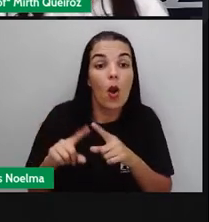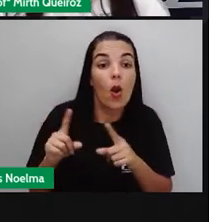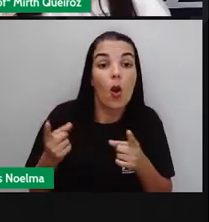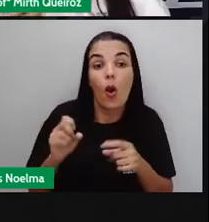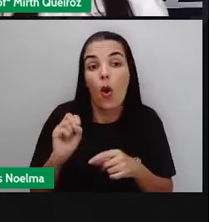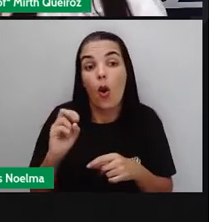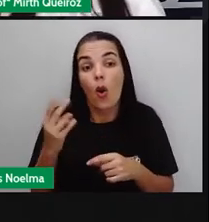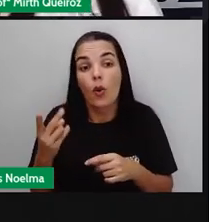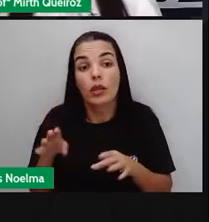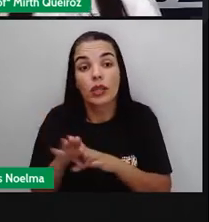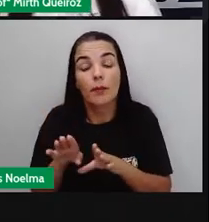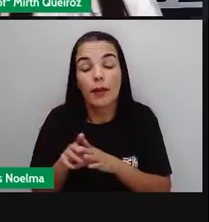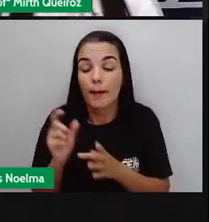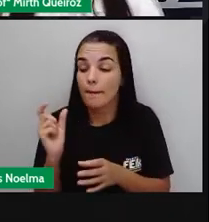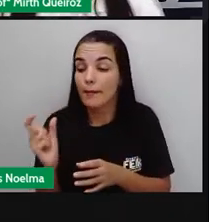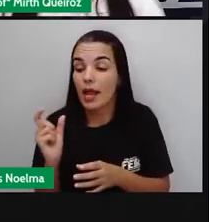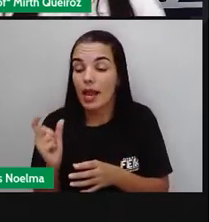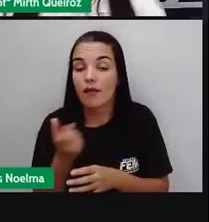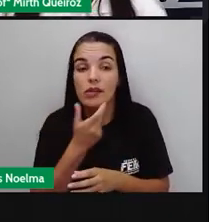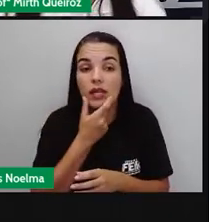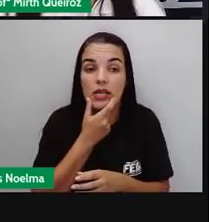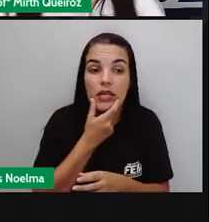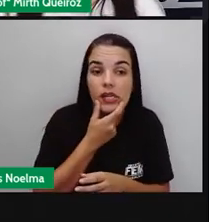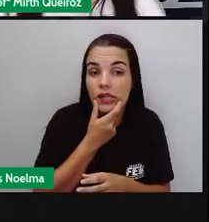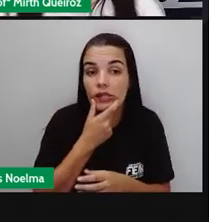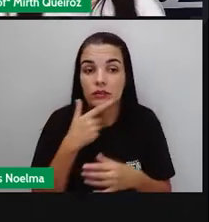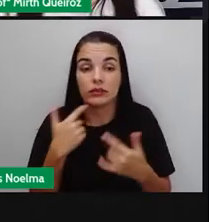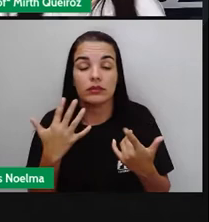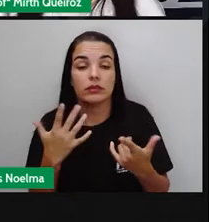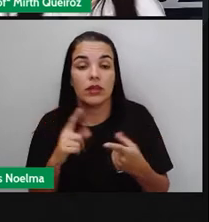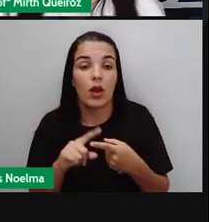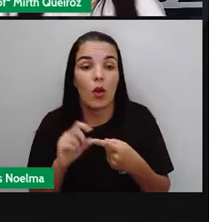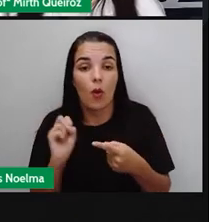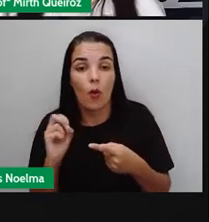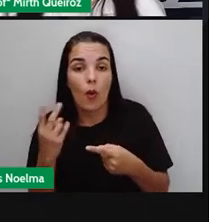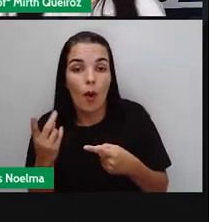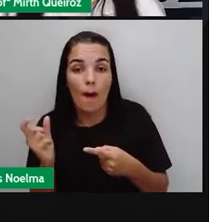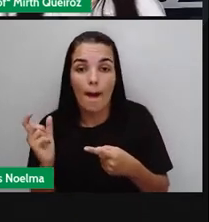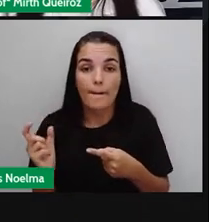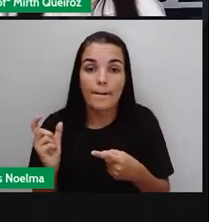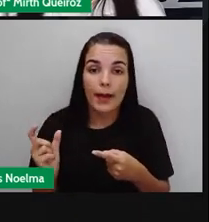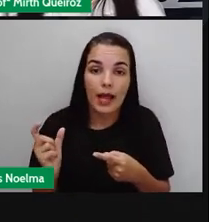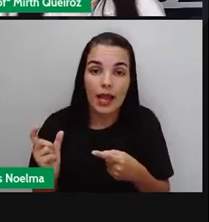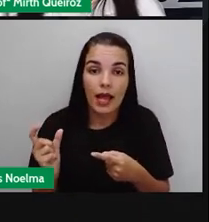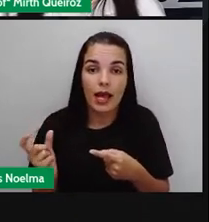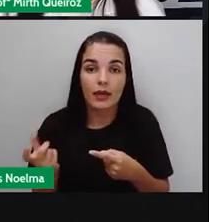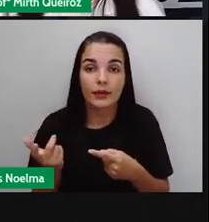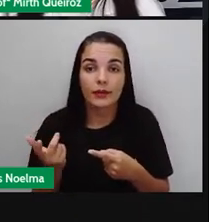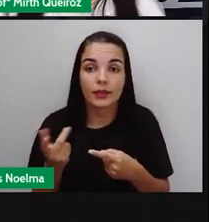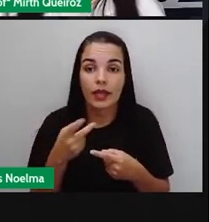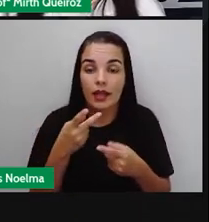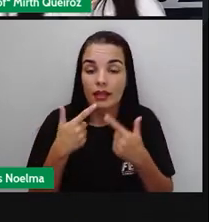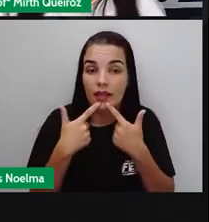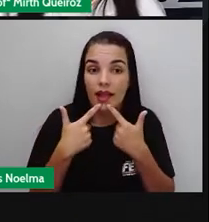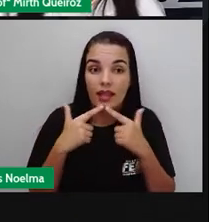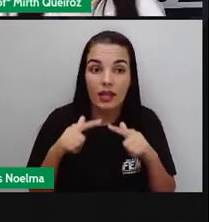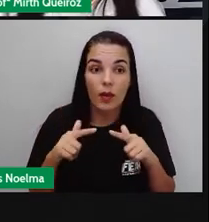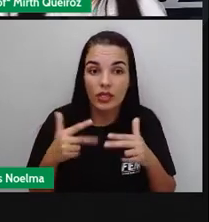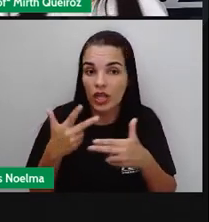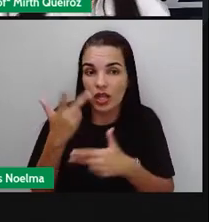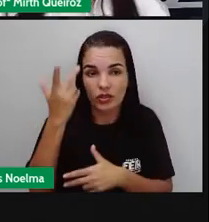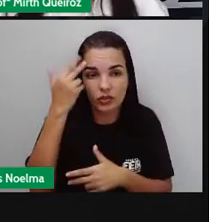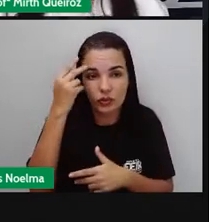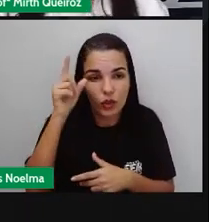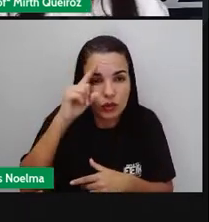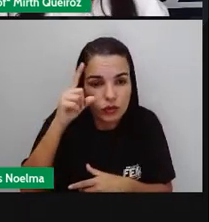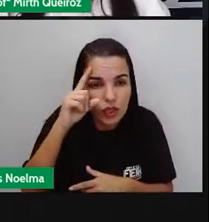é estrangeira, ou uma palavra que faz parte aí do vocabulário, da linguagem coloquial,